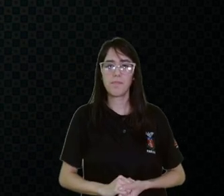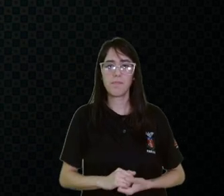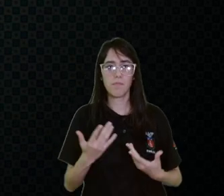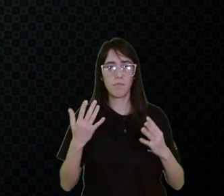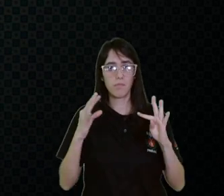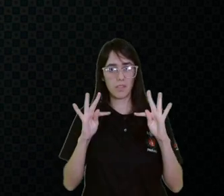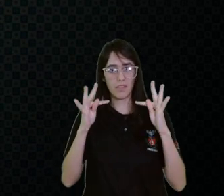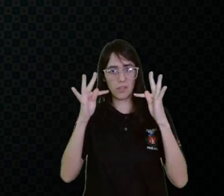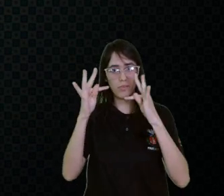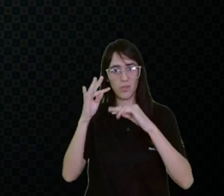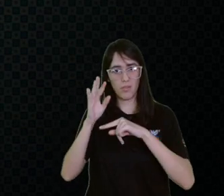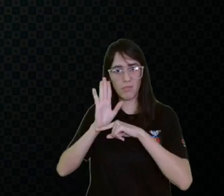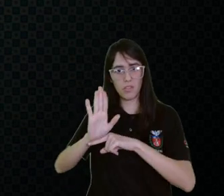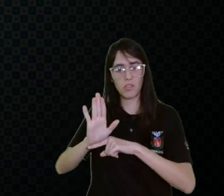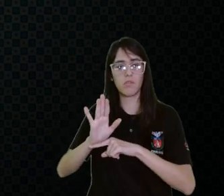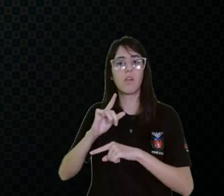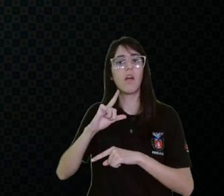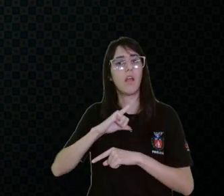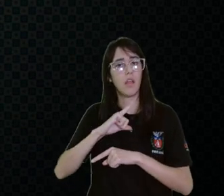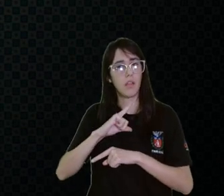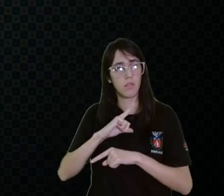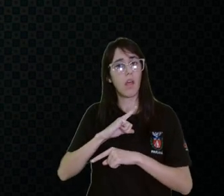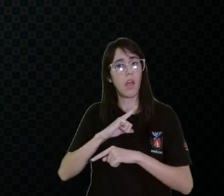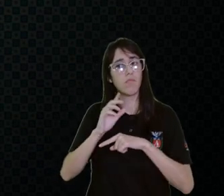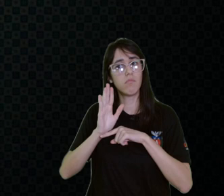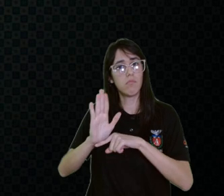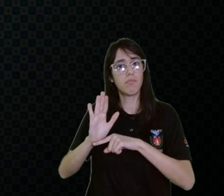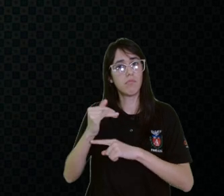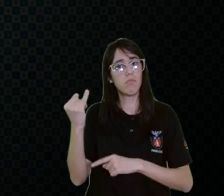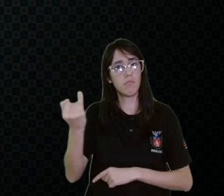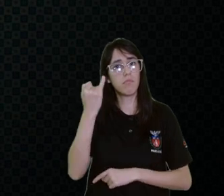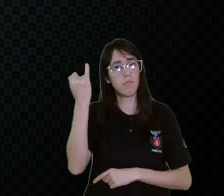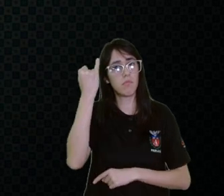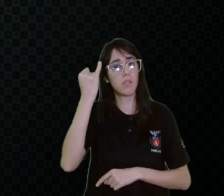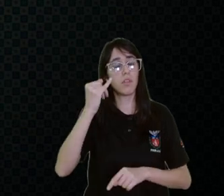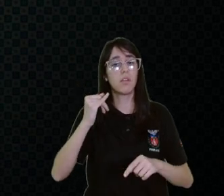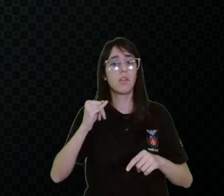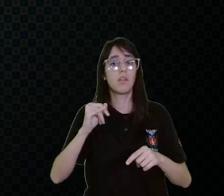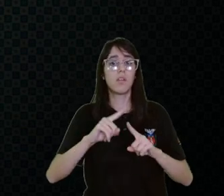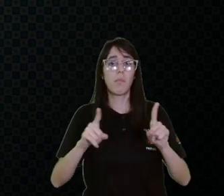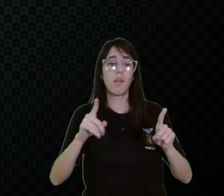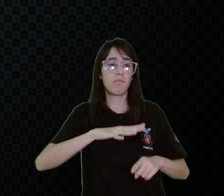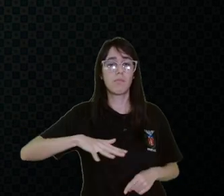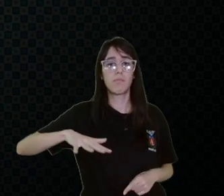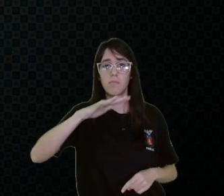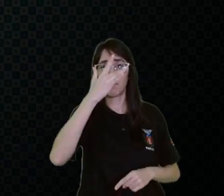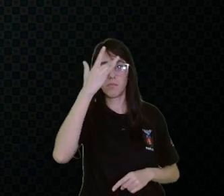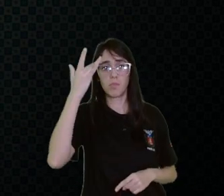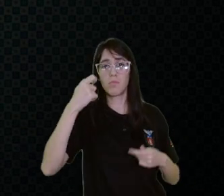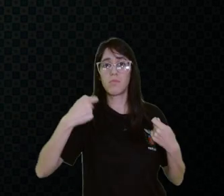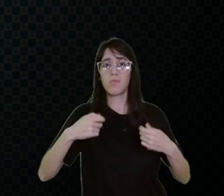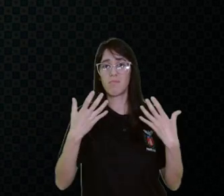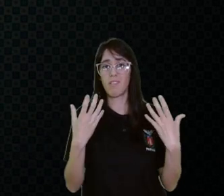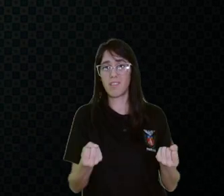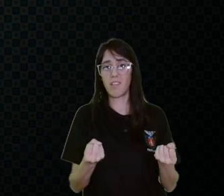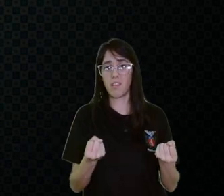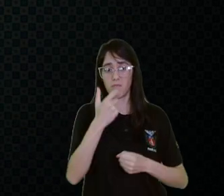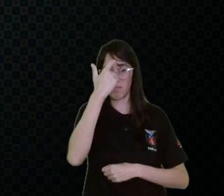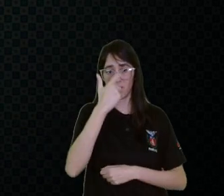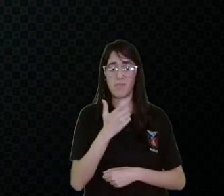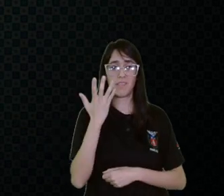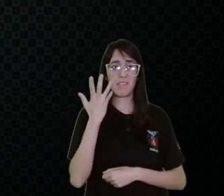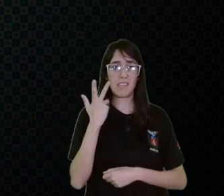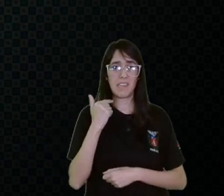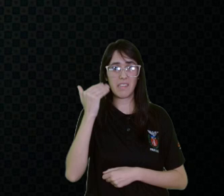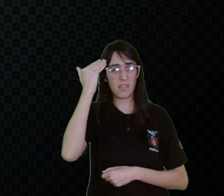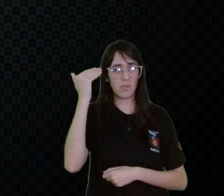ela dá independência, função, mas ela tem que ser aceita socialmente, né, uma criança, um adolescente, não vai querer usar algo